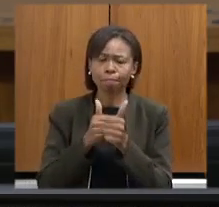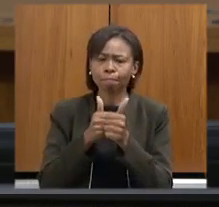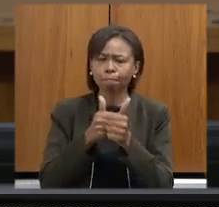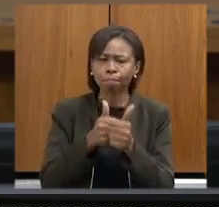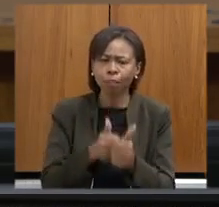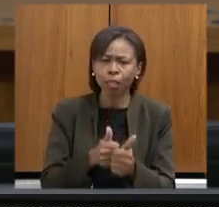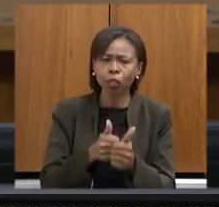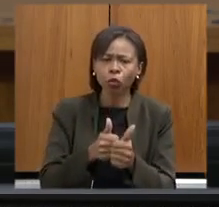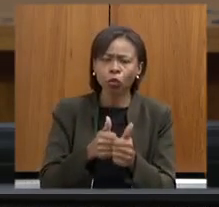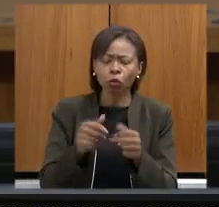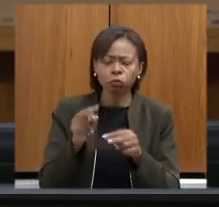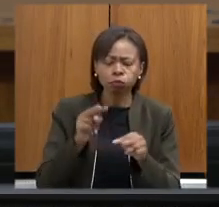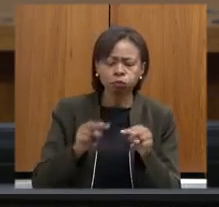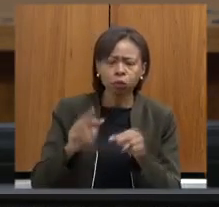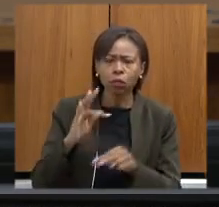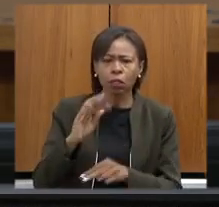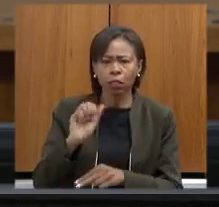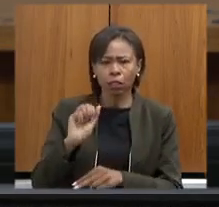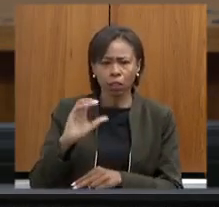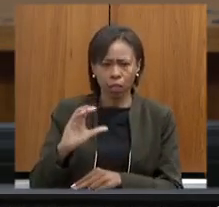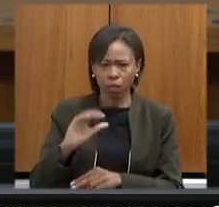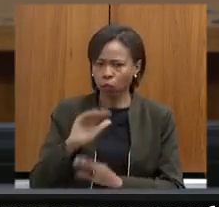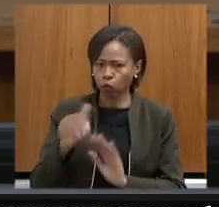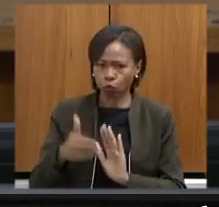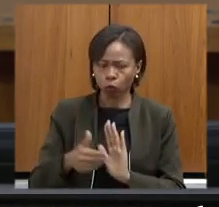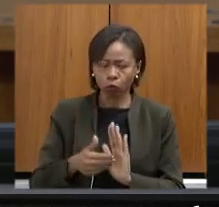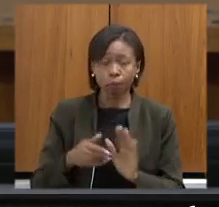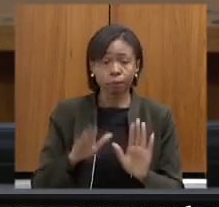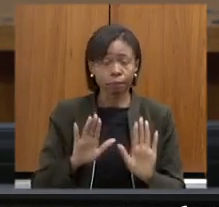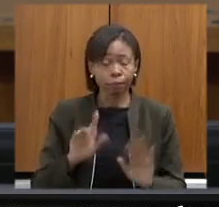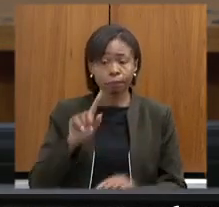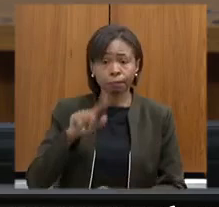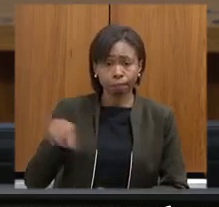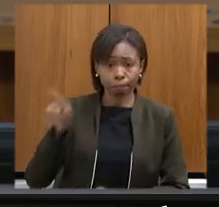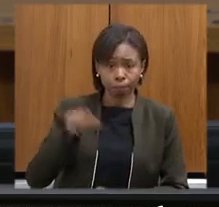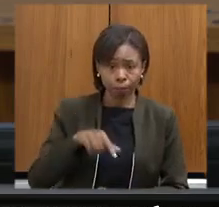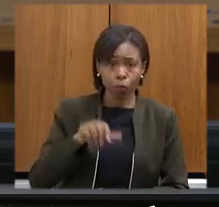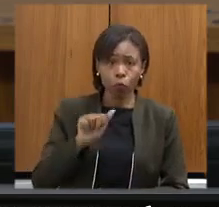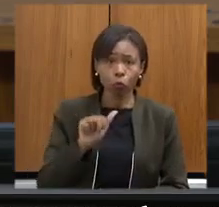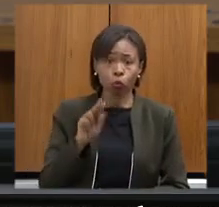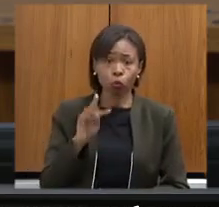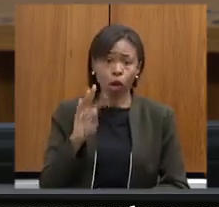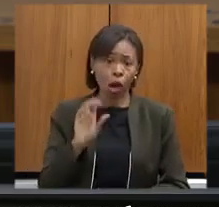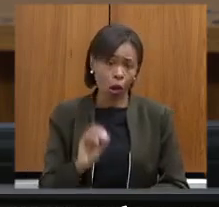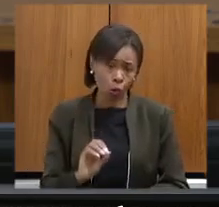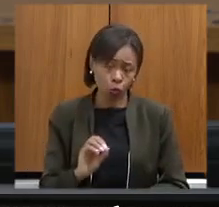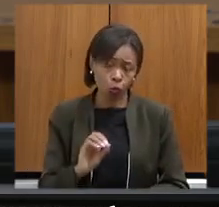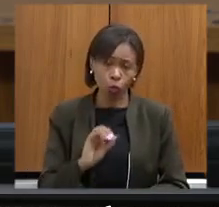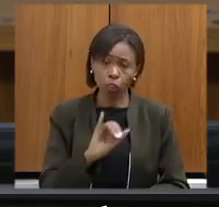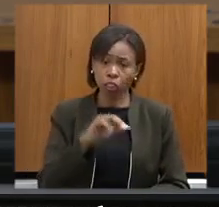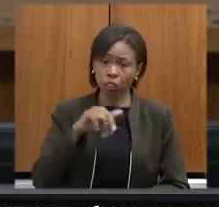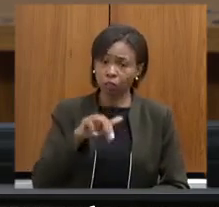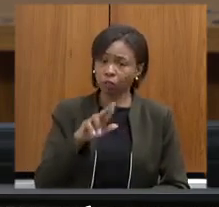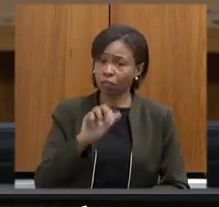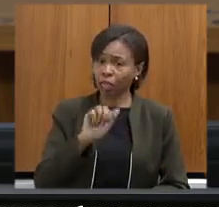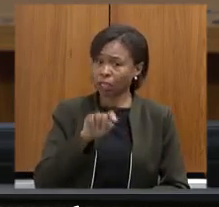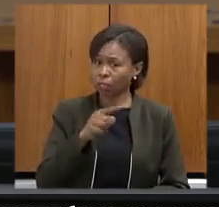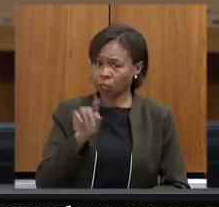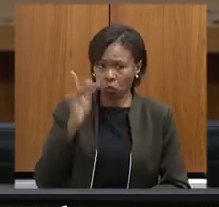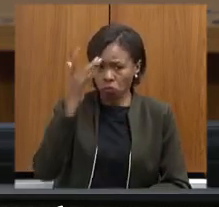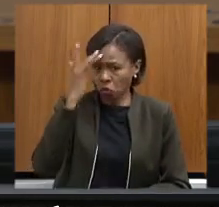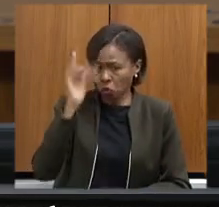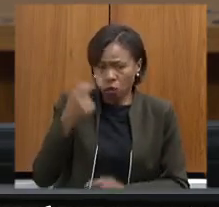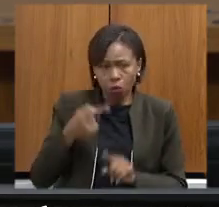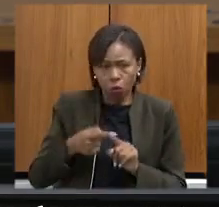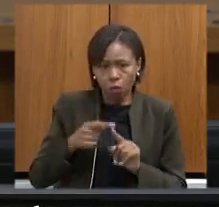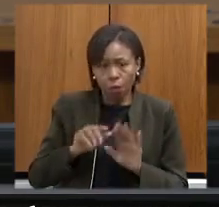esses taques sobre o cancelamento do auto de infração eu não sei mencionar os motivos mas a subsecretária está aqui